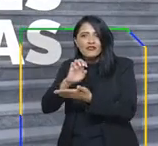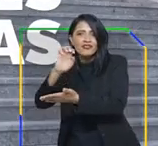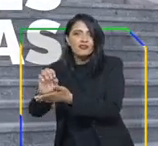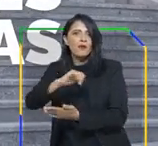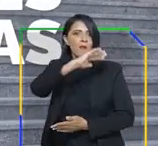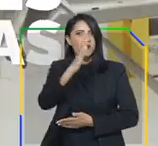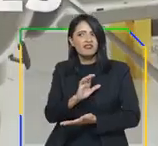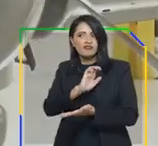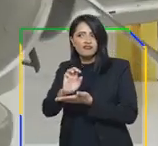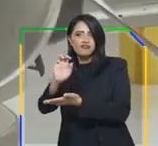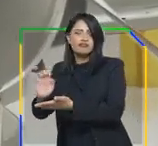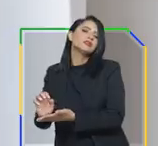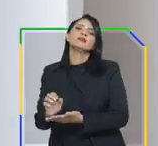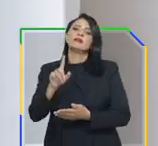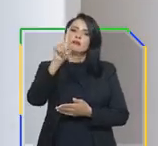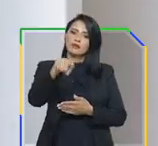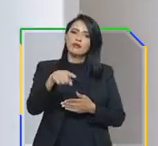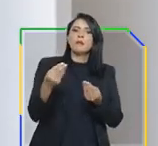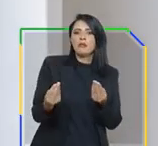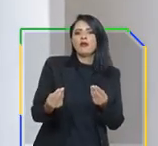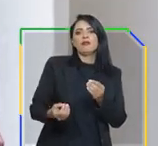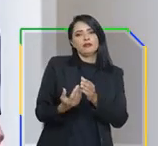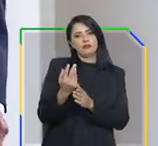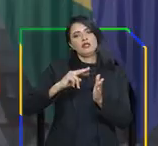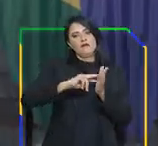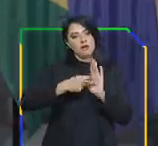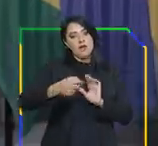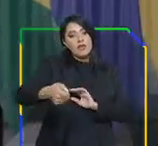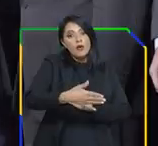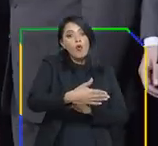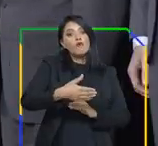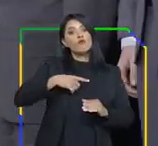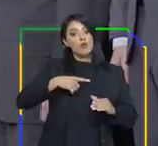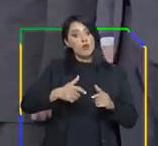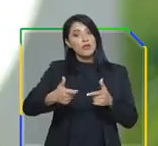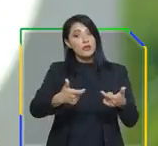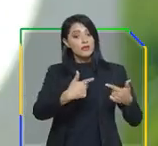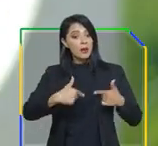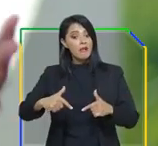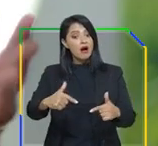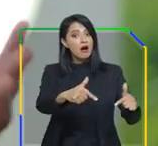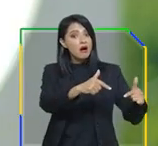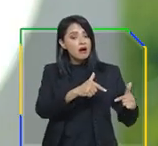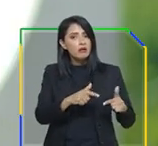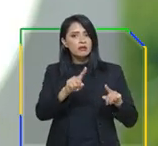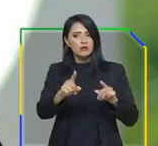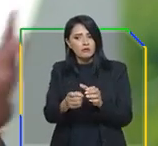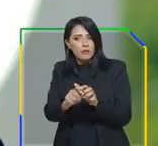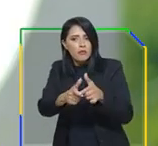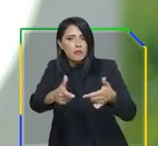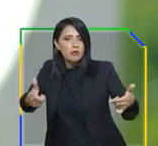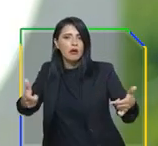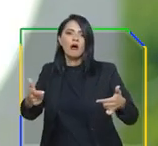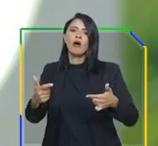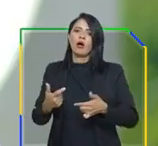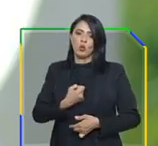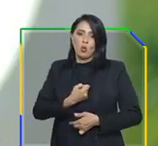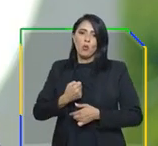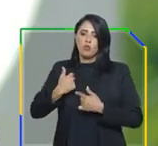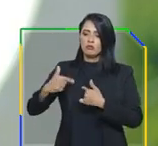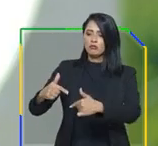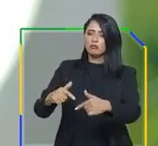exportações brasileiras. O que também traduz na geração de novos pós-trabalho. Mas não basta aumentar a oferta de empregos.